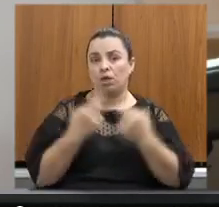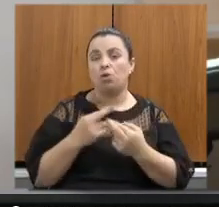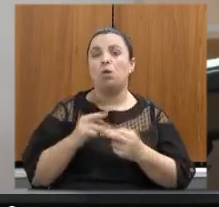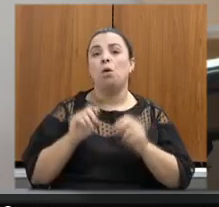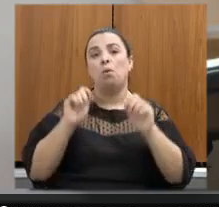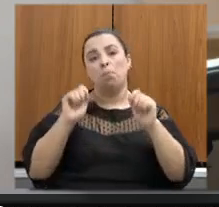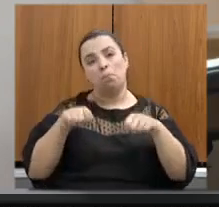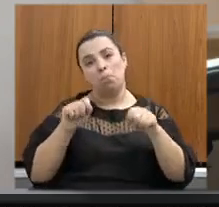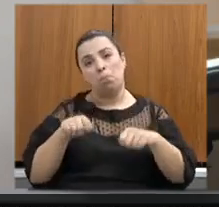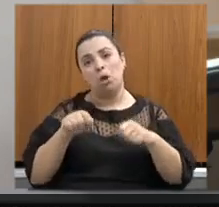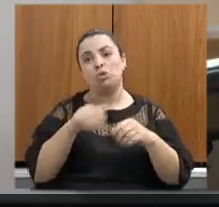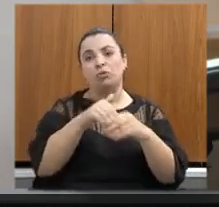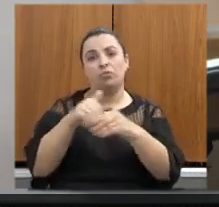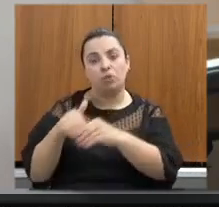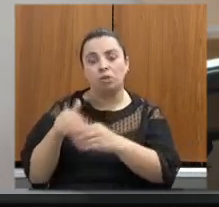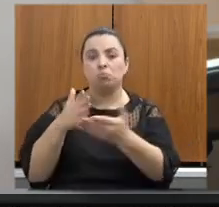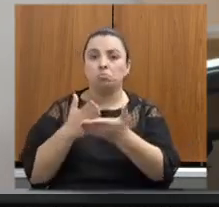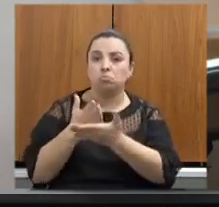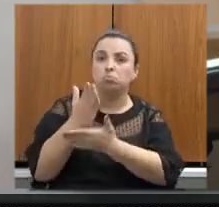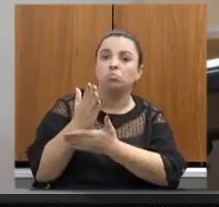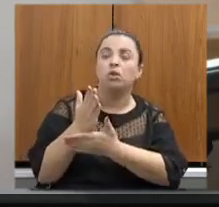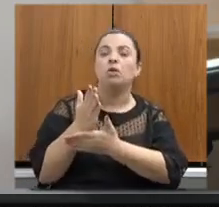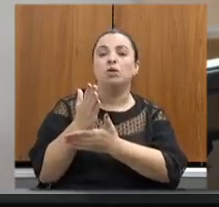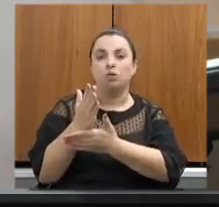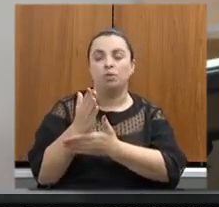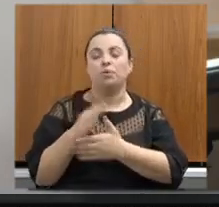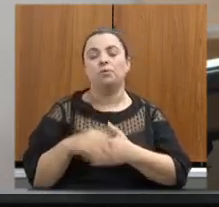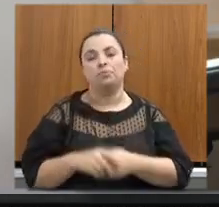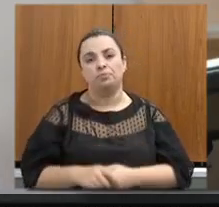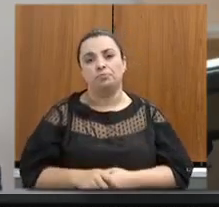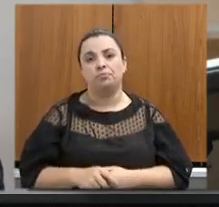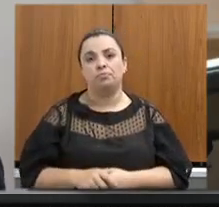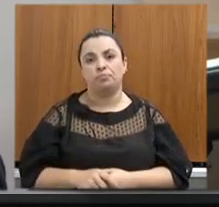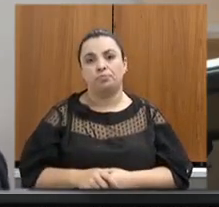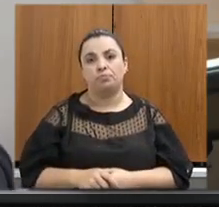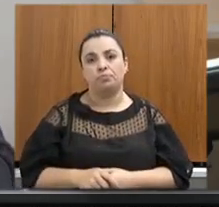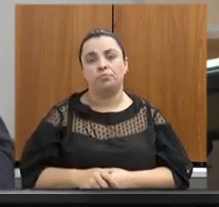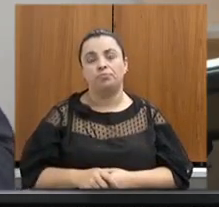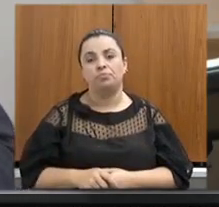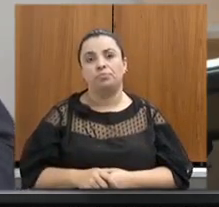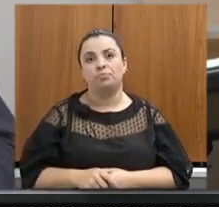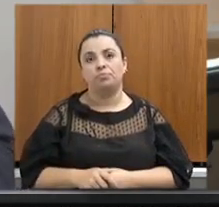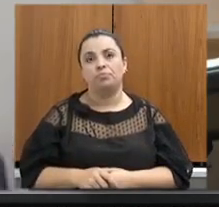podem ser deliberadas ao final desta reunião ou em outras reuniões.